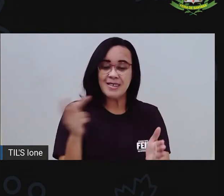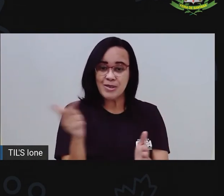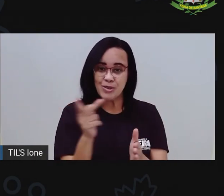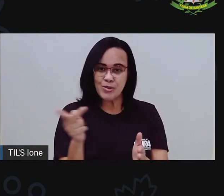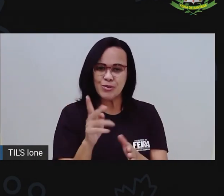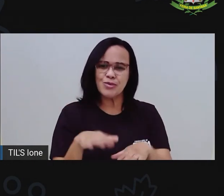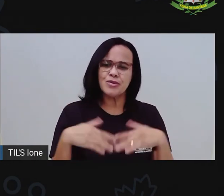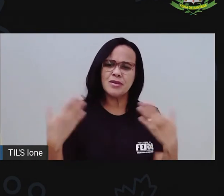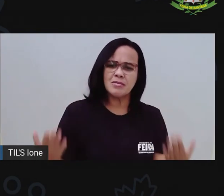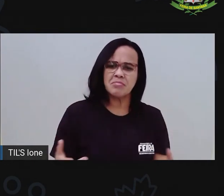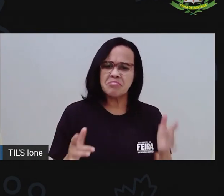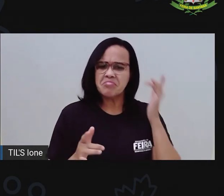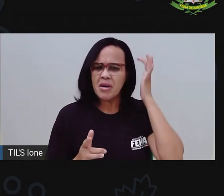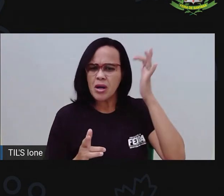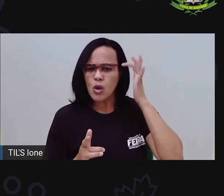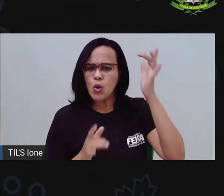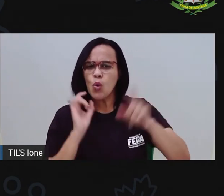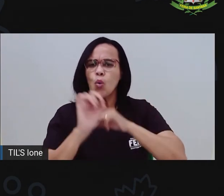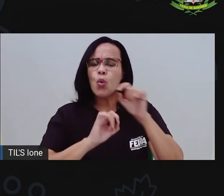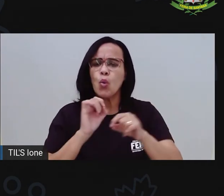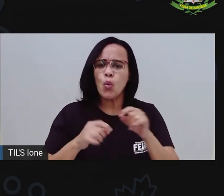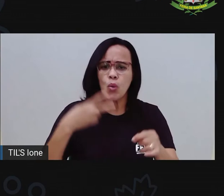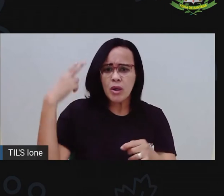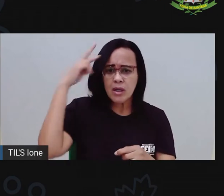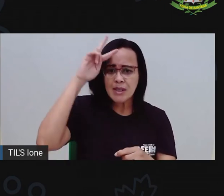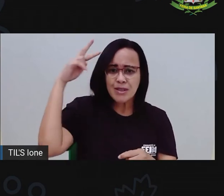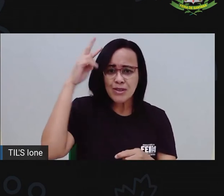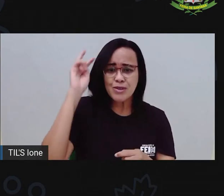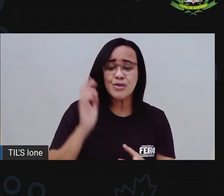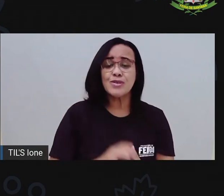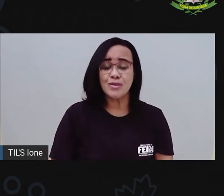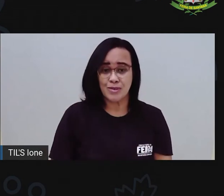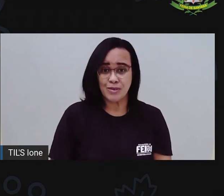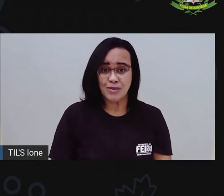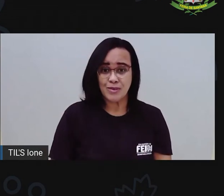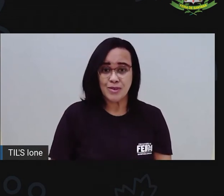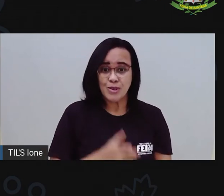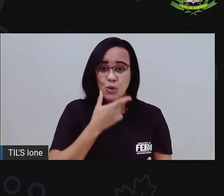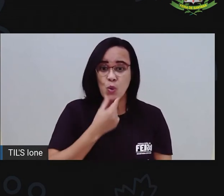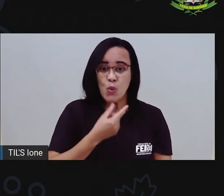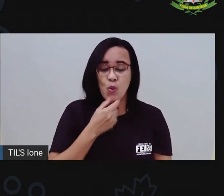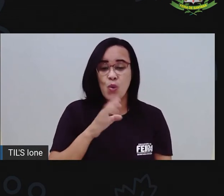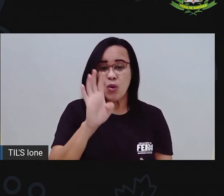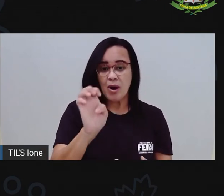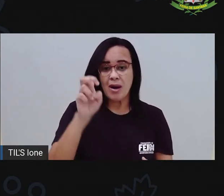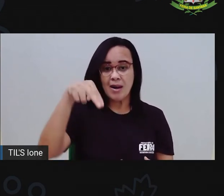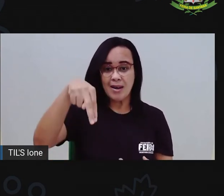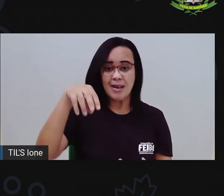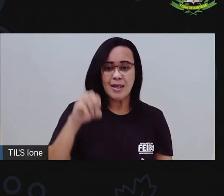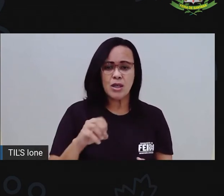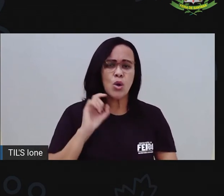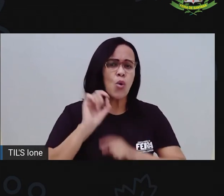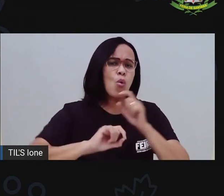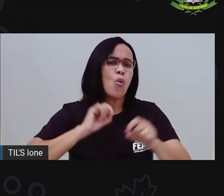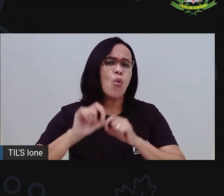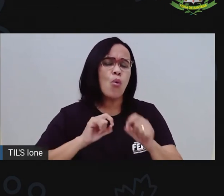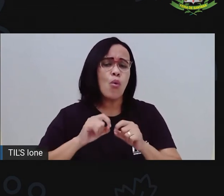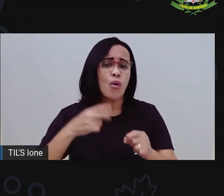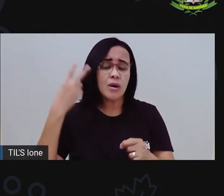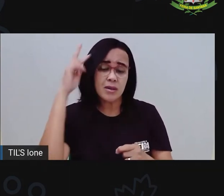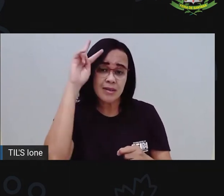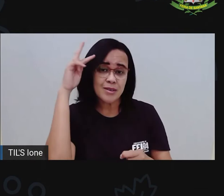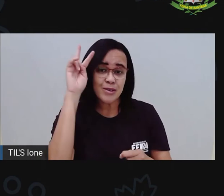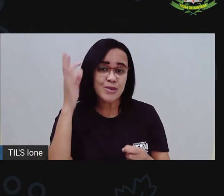acharam da historinha de Enno? O que vocês acharam da historinha de Enno?